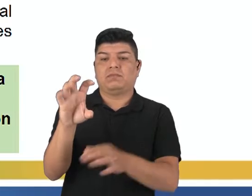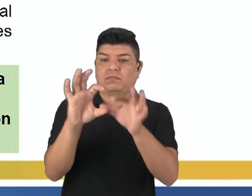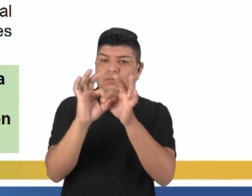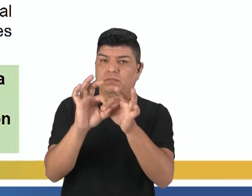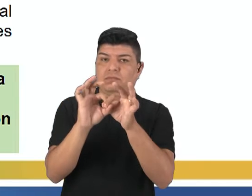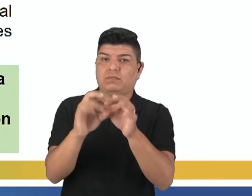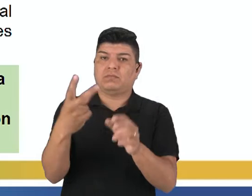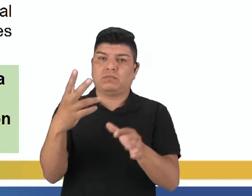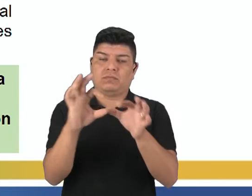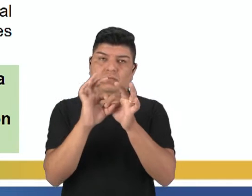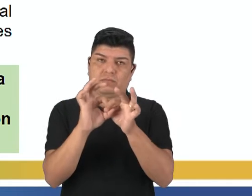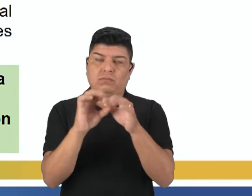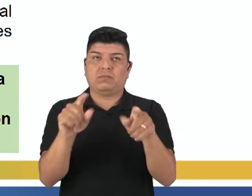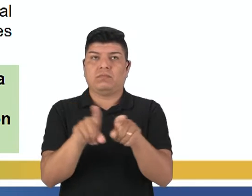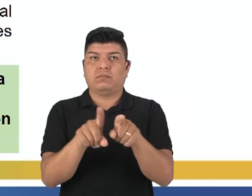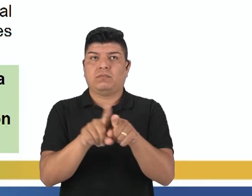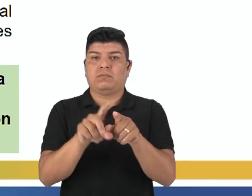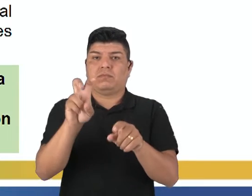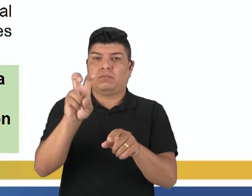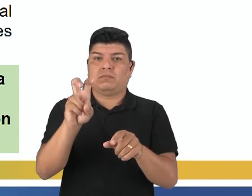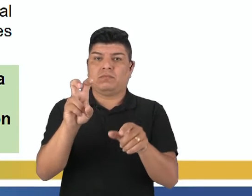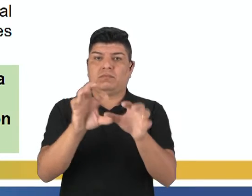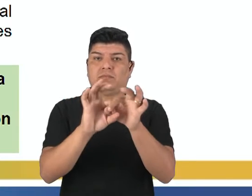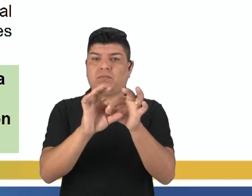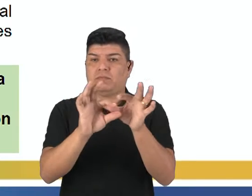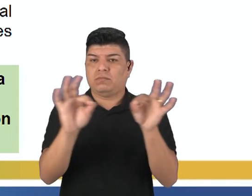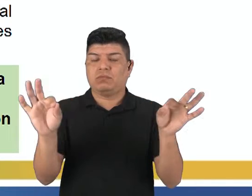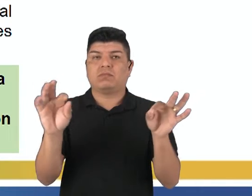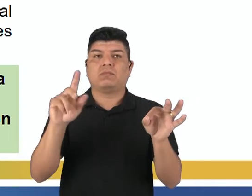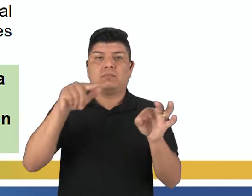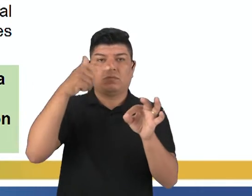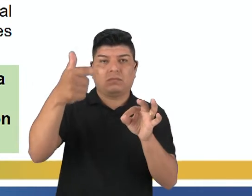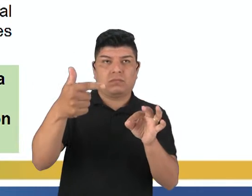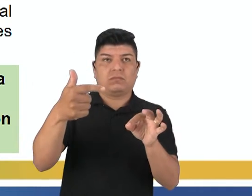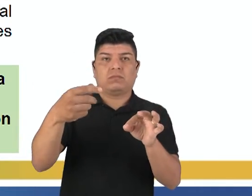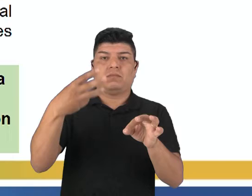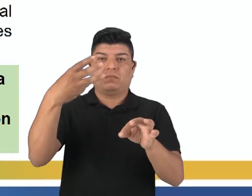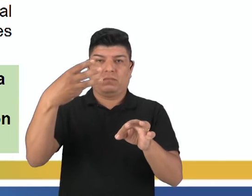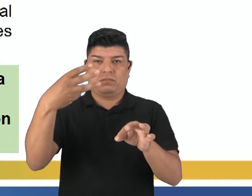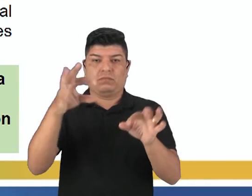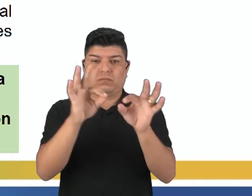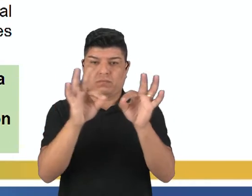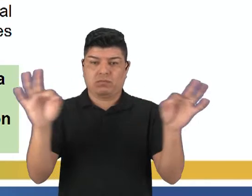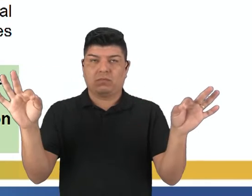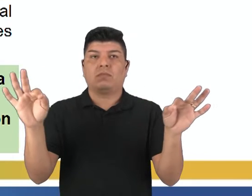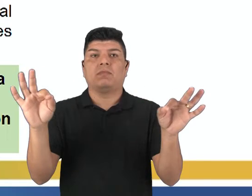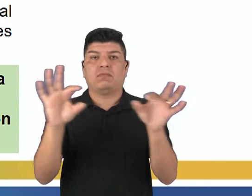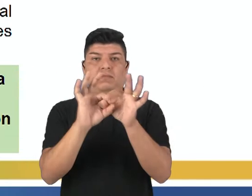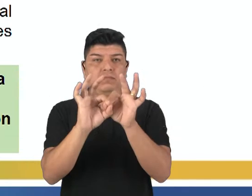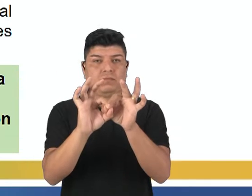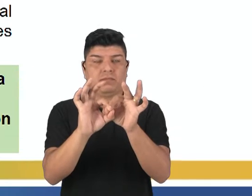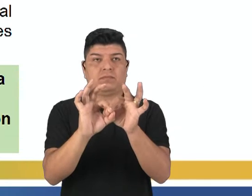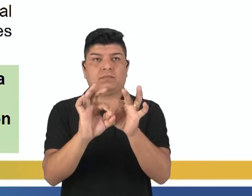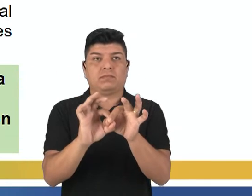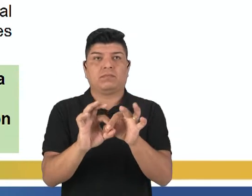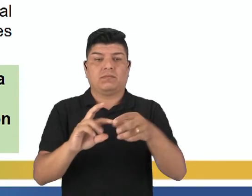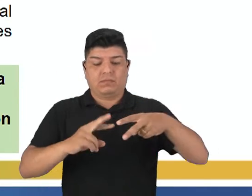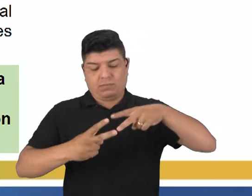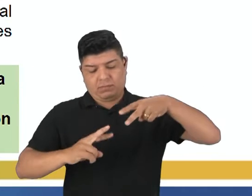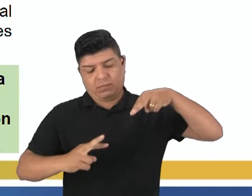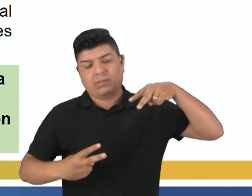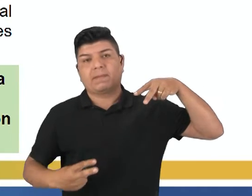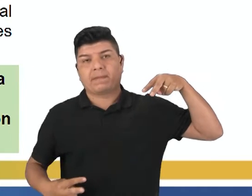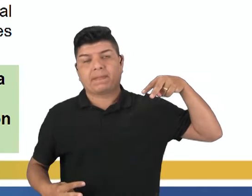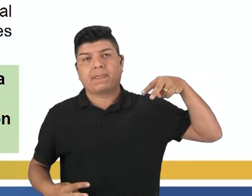sucessivamente. E o próximo é do 5' para o 3'. O que é esse 3' e que é esse 5'? Na fita de